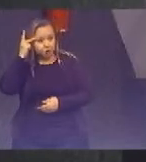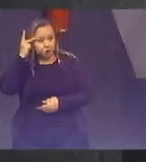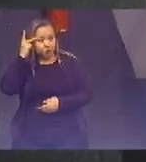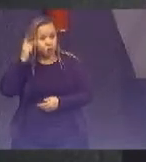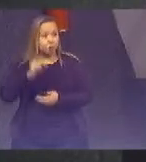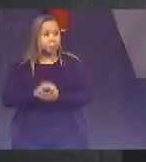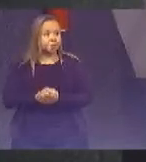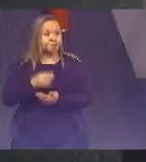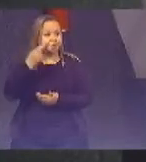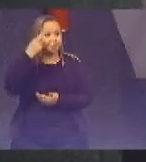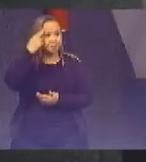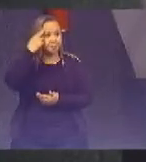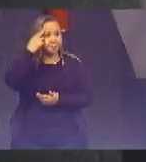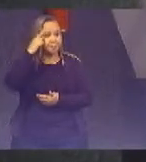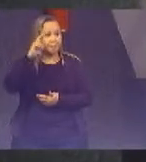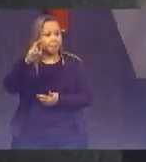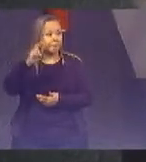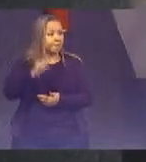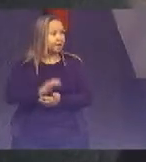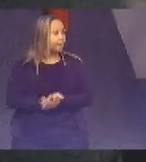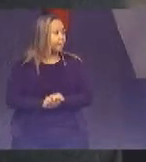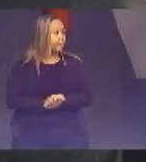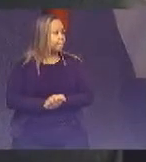Ketlin Feitosa